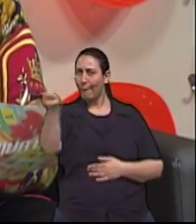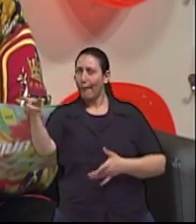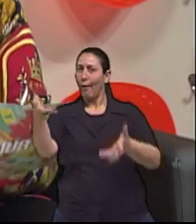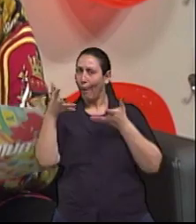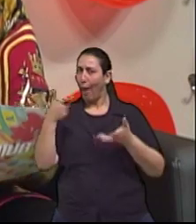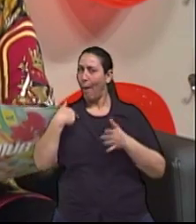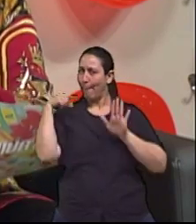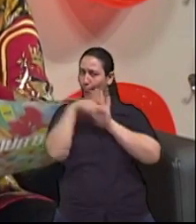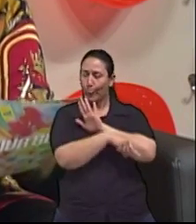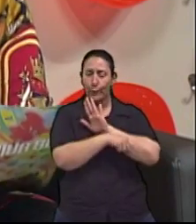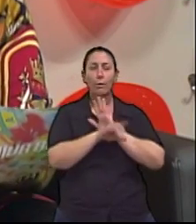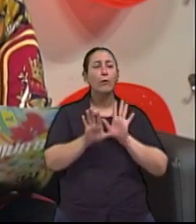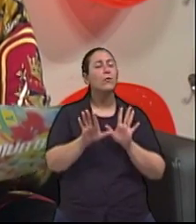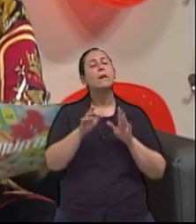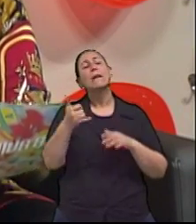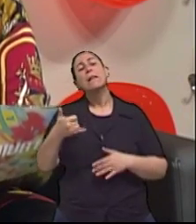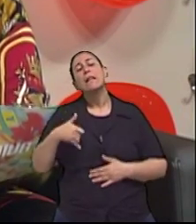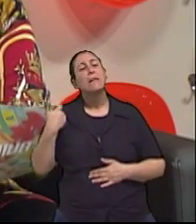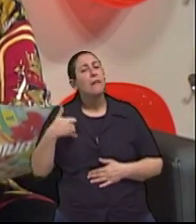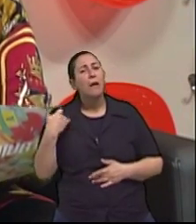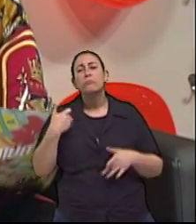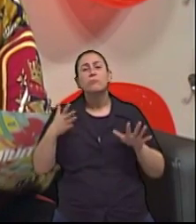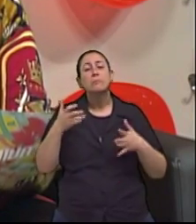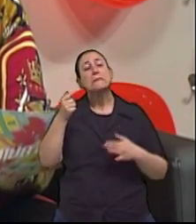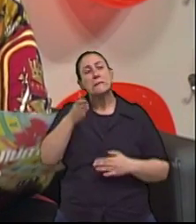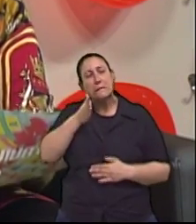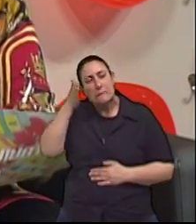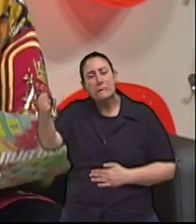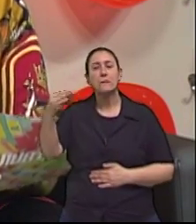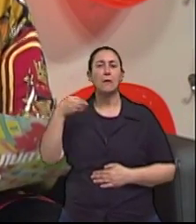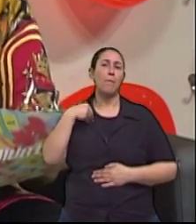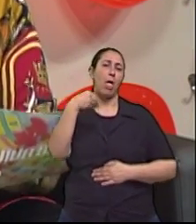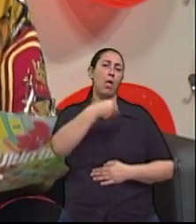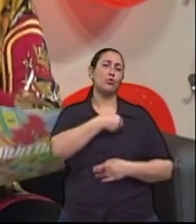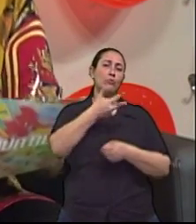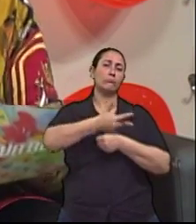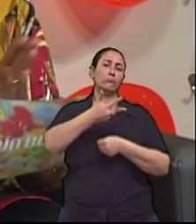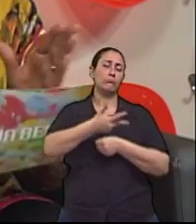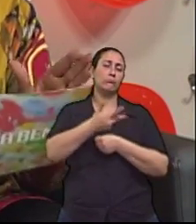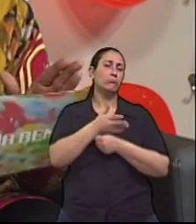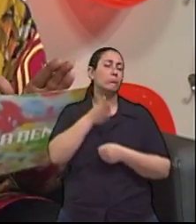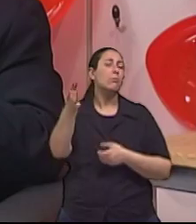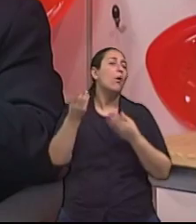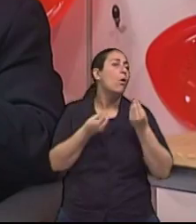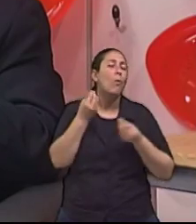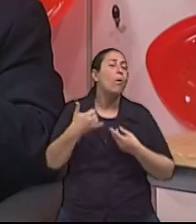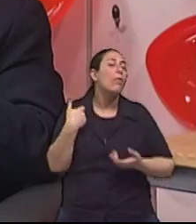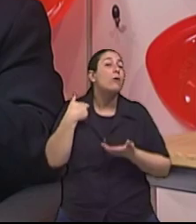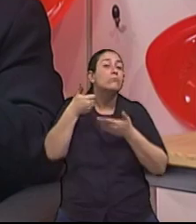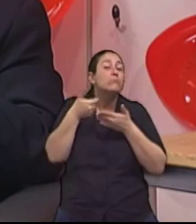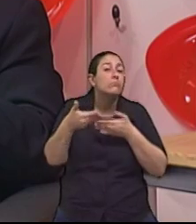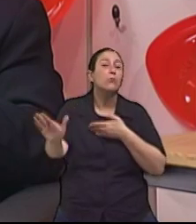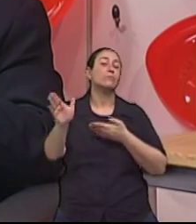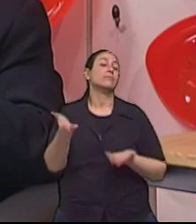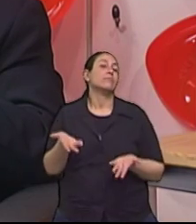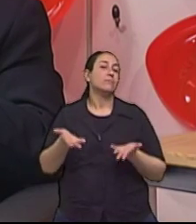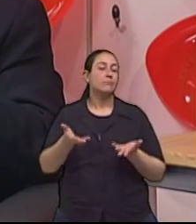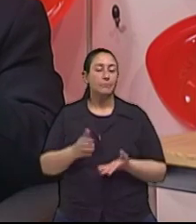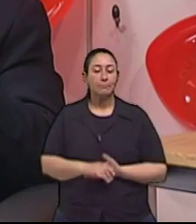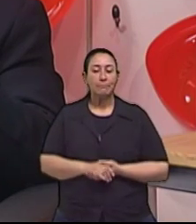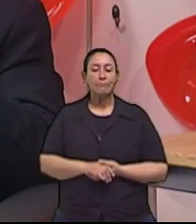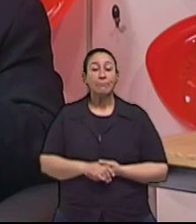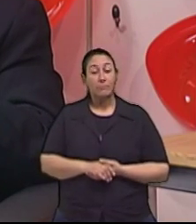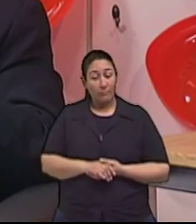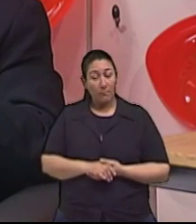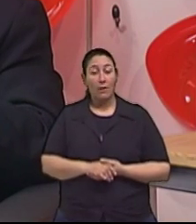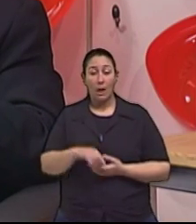que eu faça, né? Com que idade se busca um geriatra para a gente envelhecer bem, doutor? Essa é uma